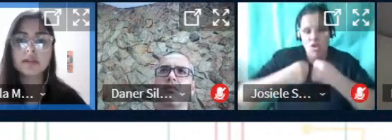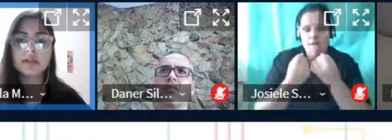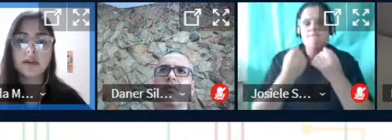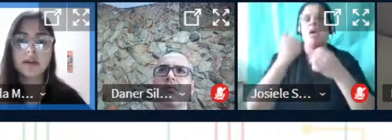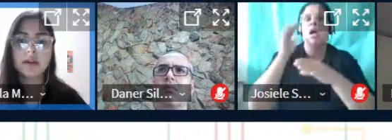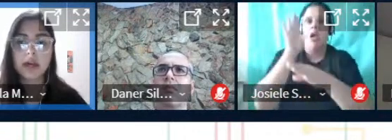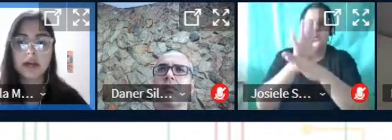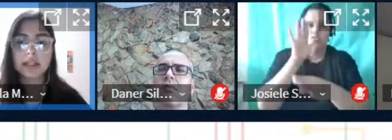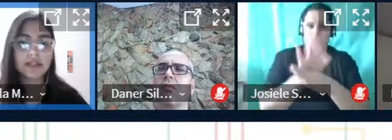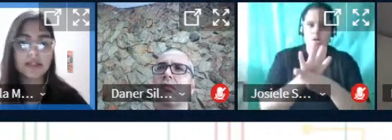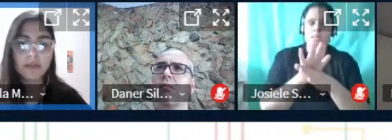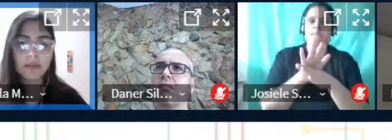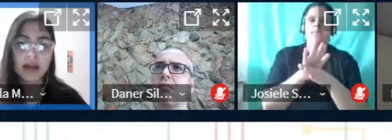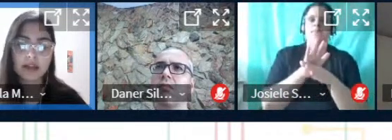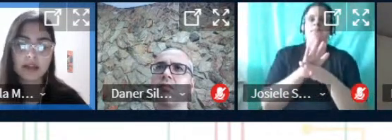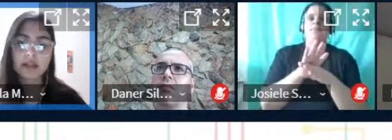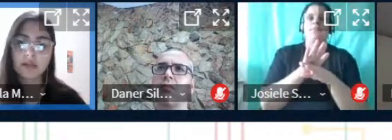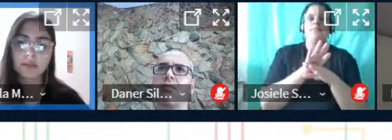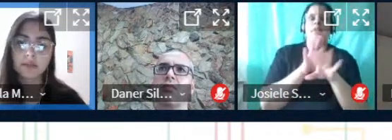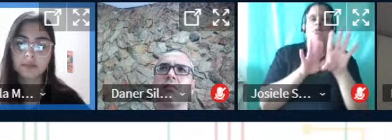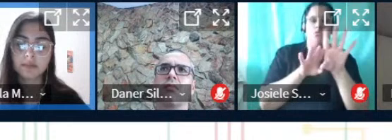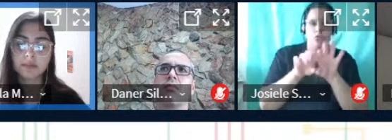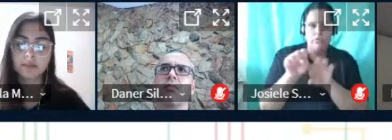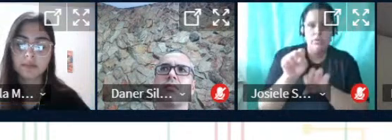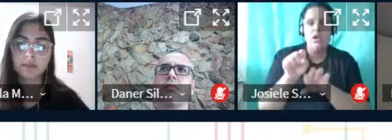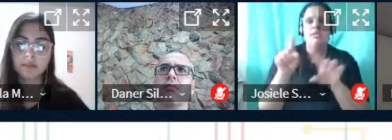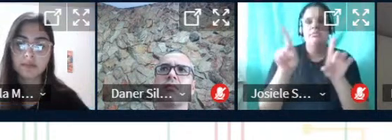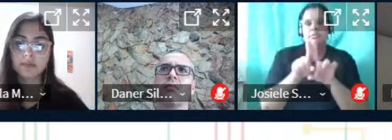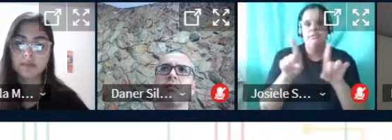ajudá-los até se formarem assim